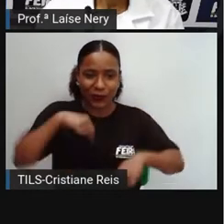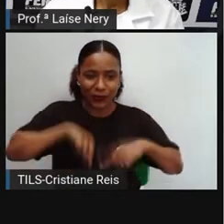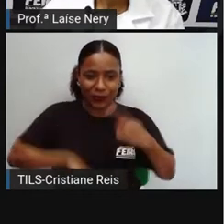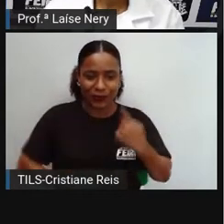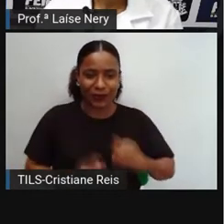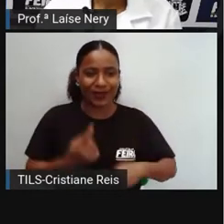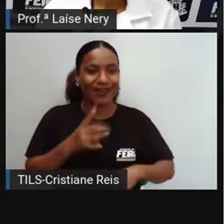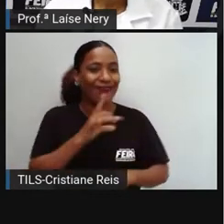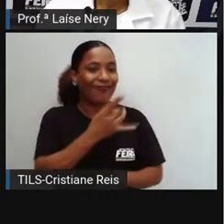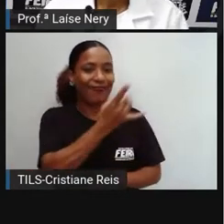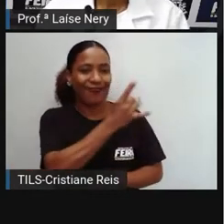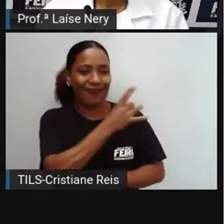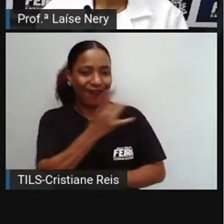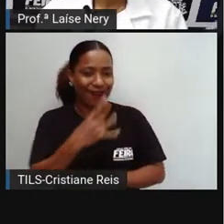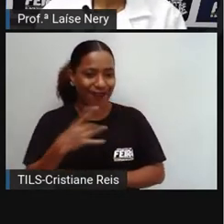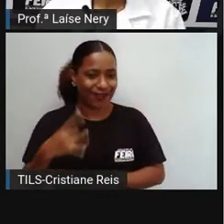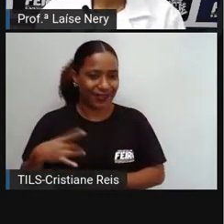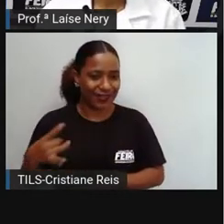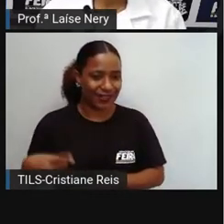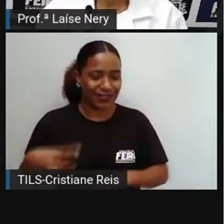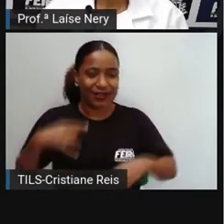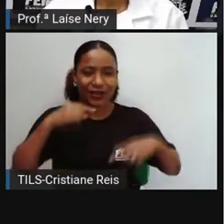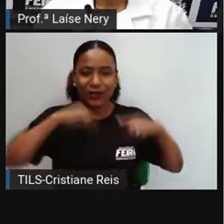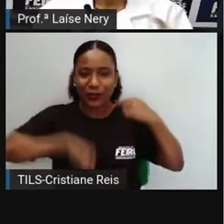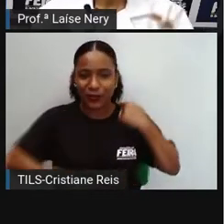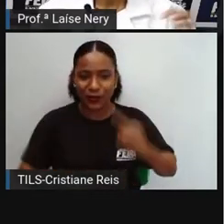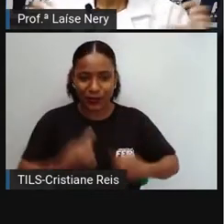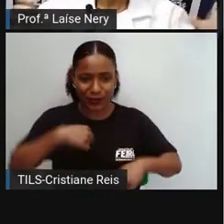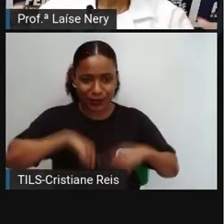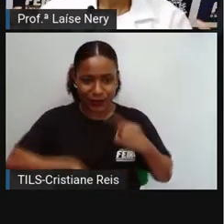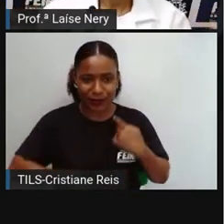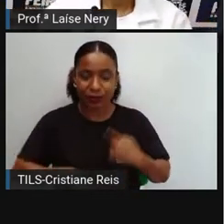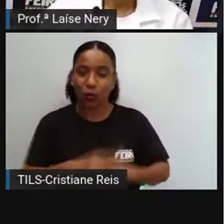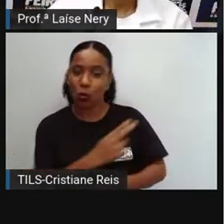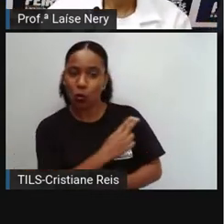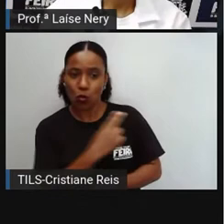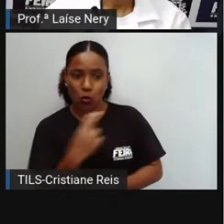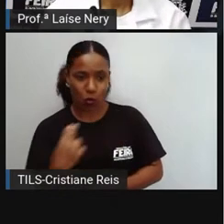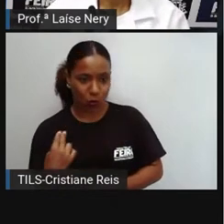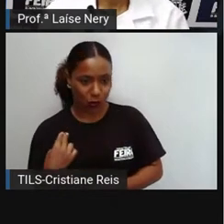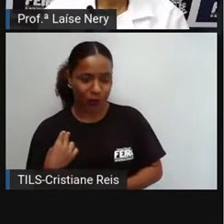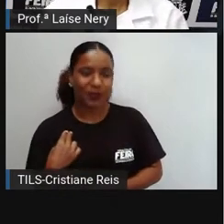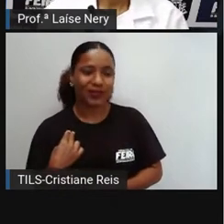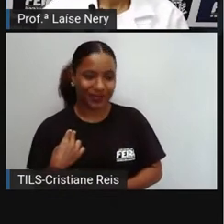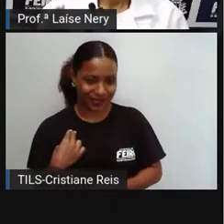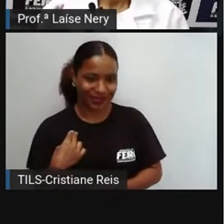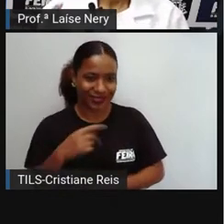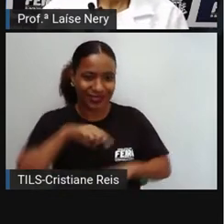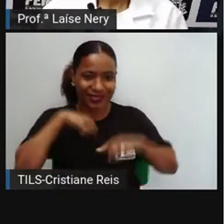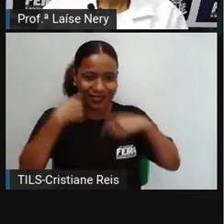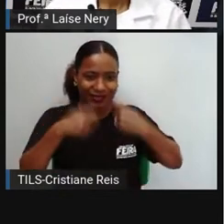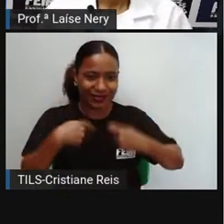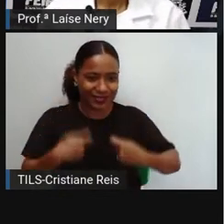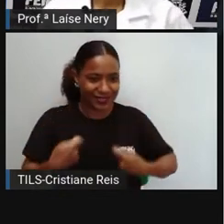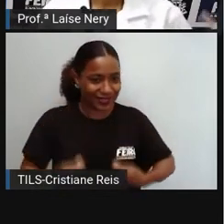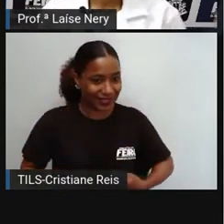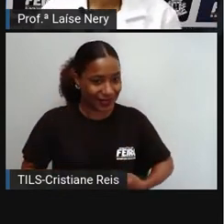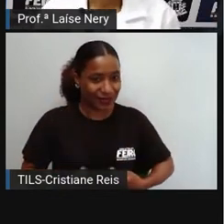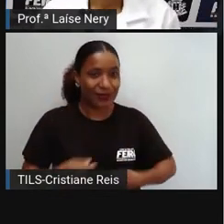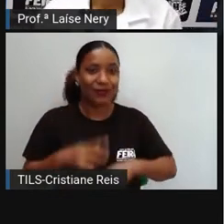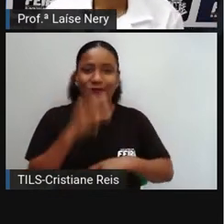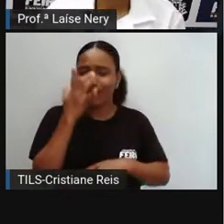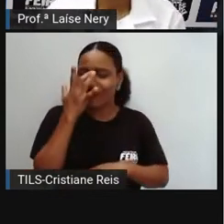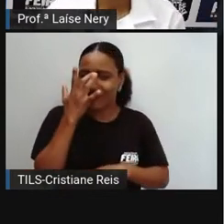Então, cada parte tem o seu nome, ele é dividido em partes. Assim, justamente para